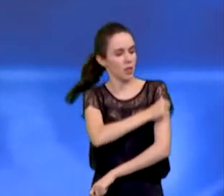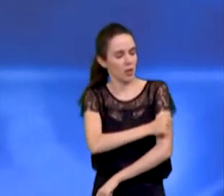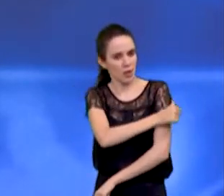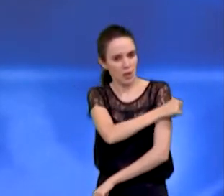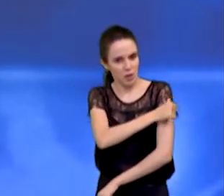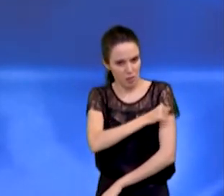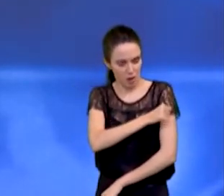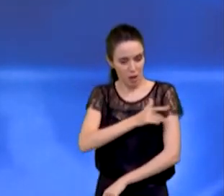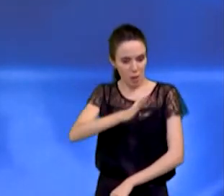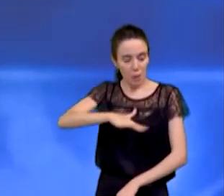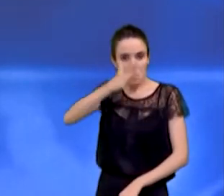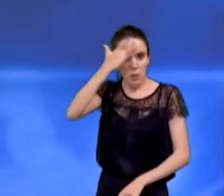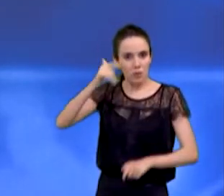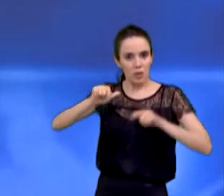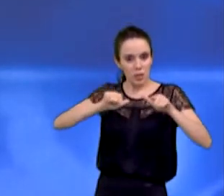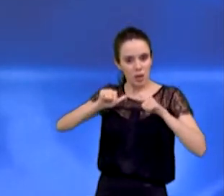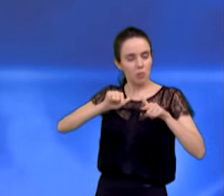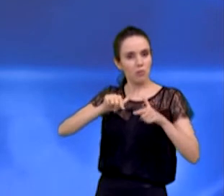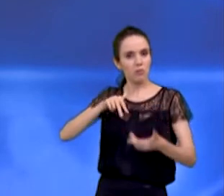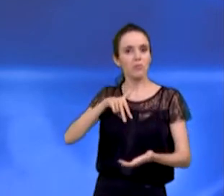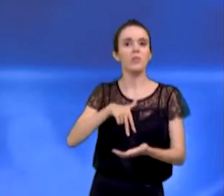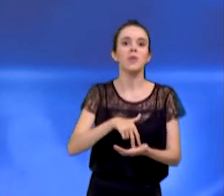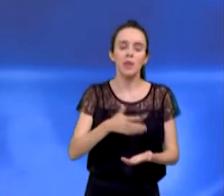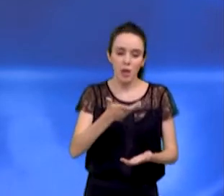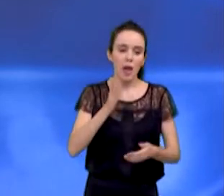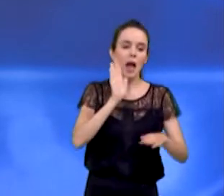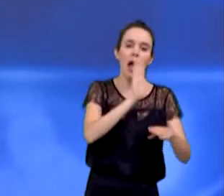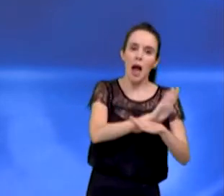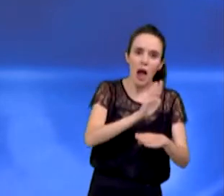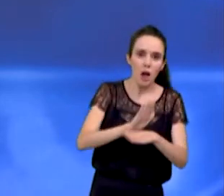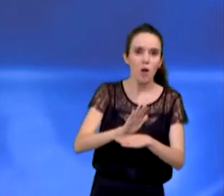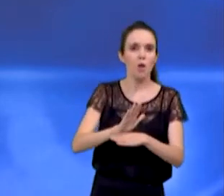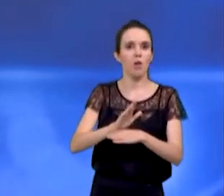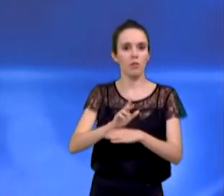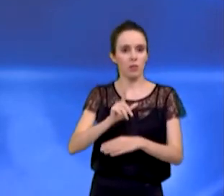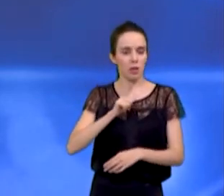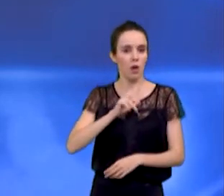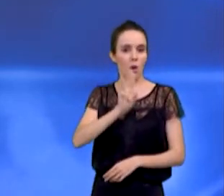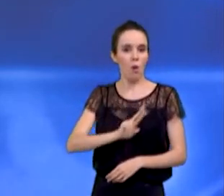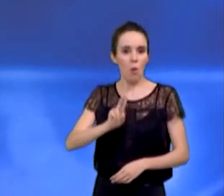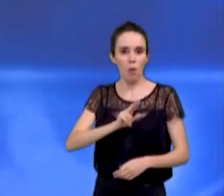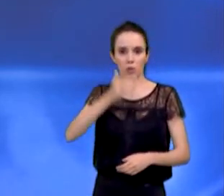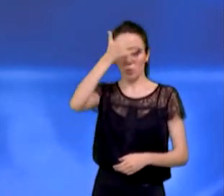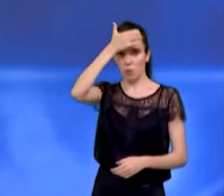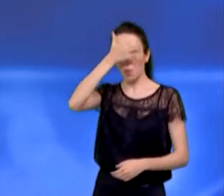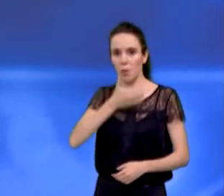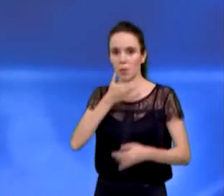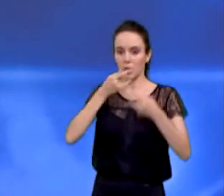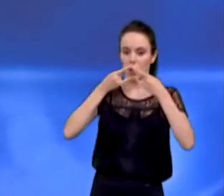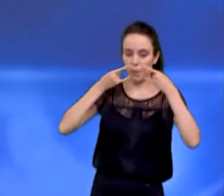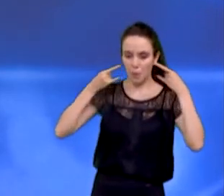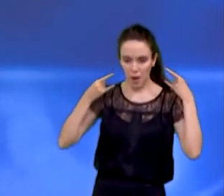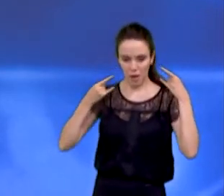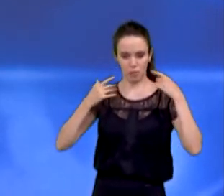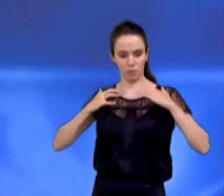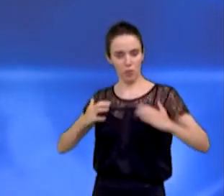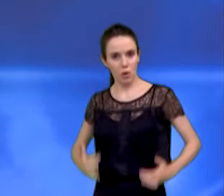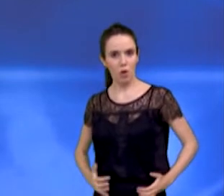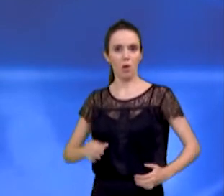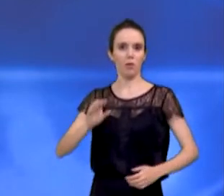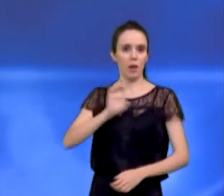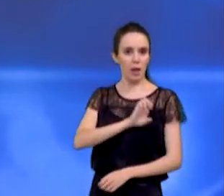pessoal que está lá na linha de frente, nas UTIs, tenham todos os equipamentos de proteção. Está certo? E também recebam uma